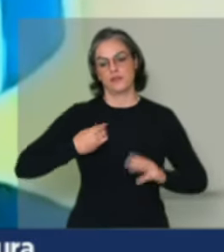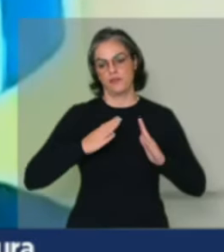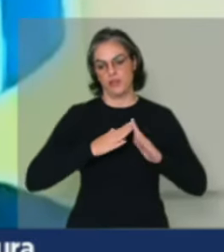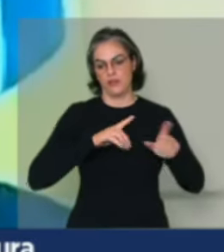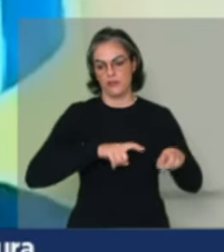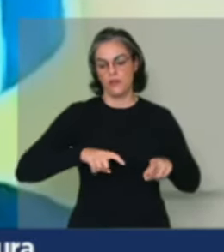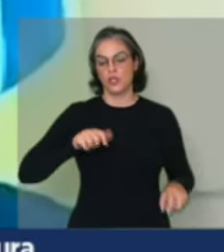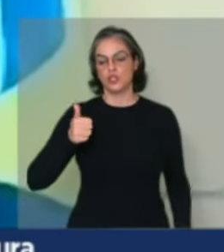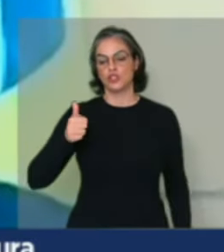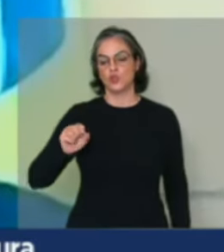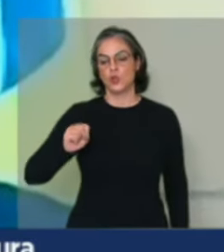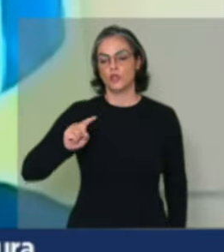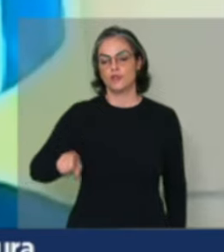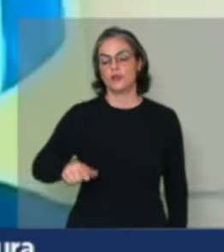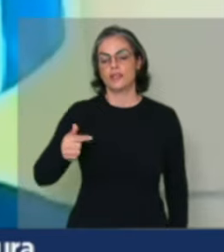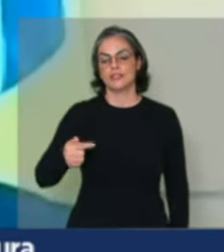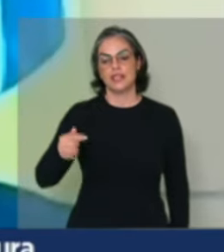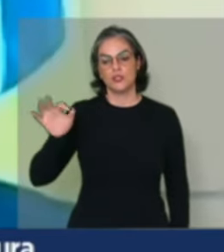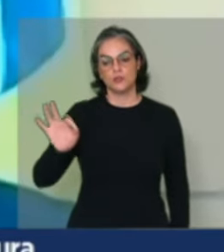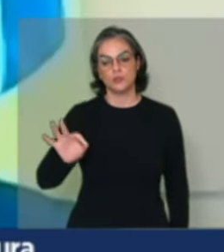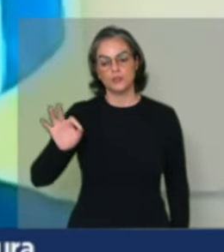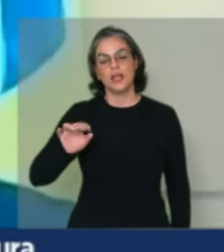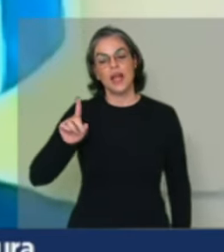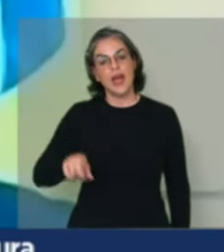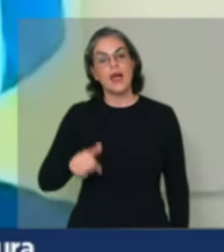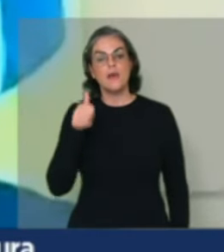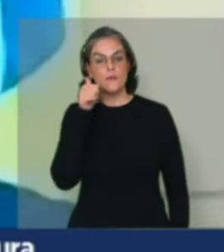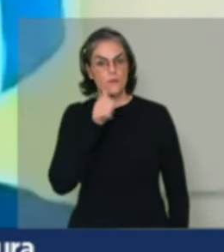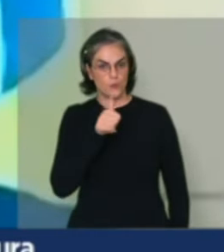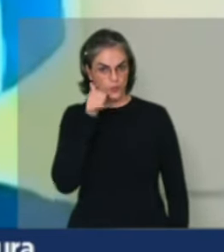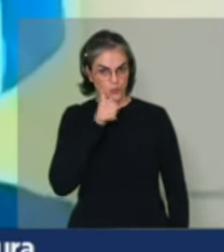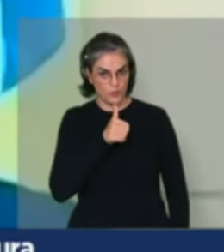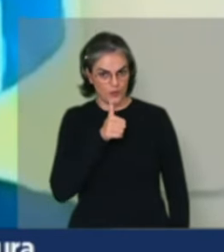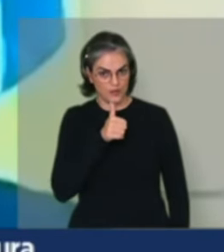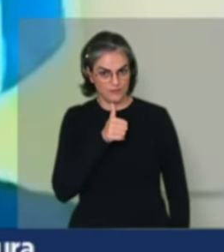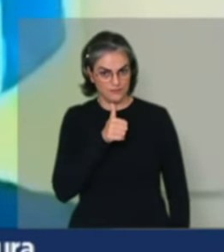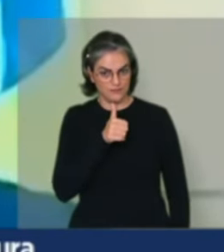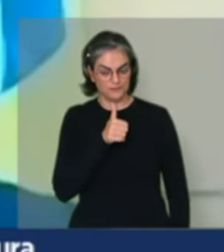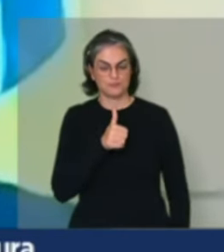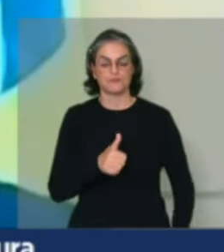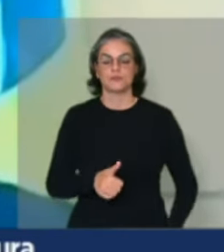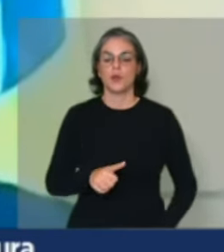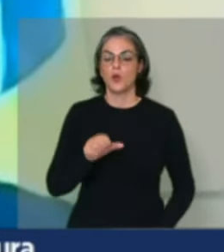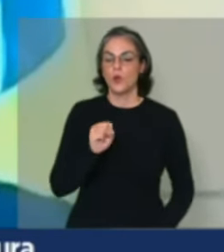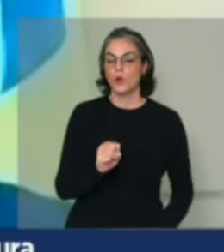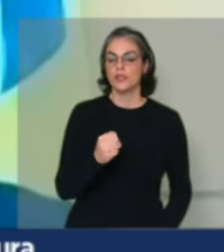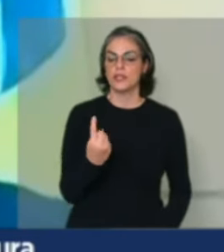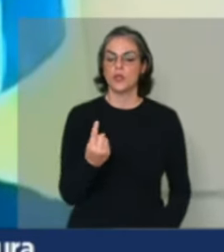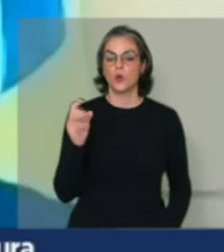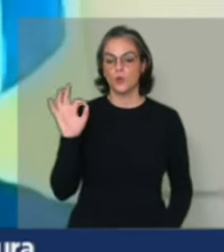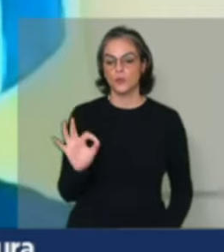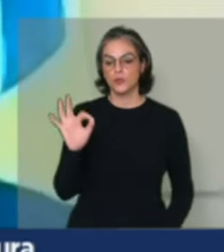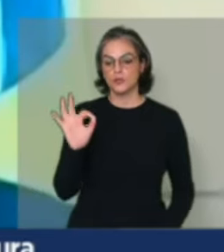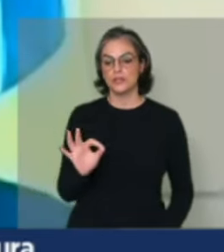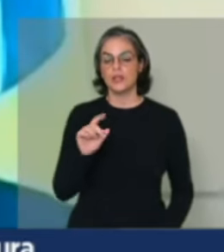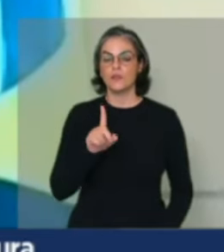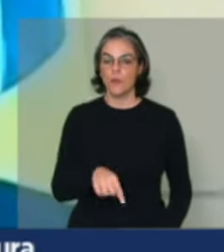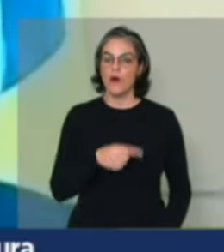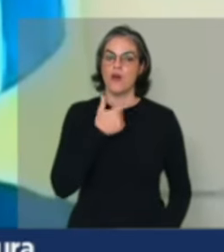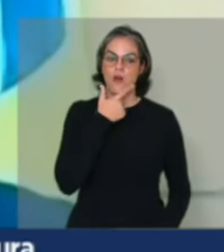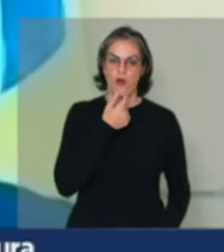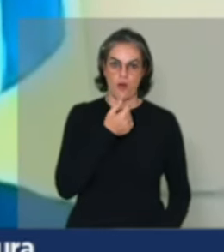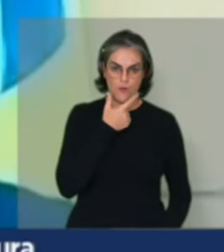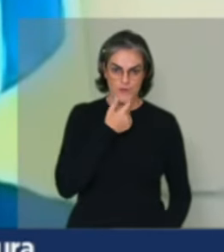% é o público feminino e nós temos aí 81% do sexo masculino.